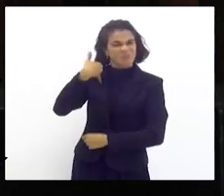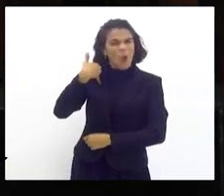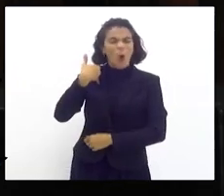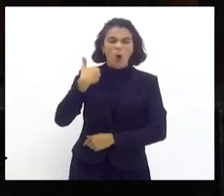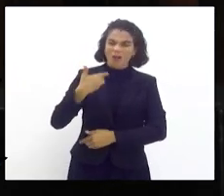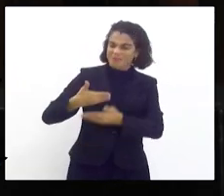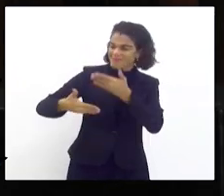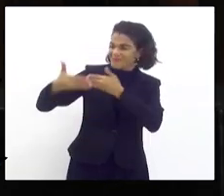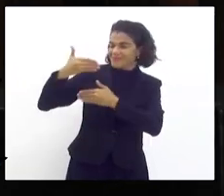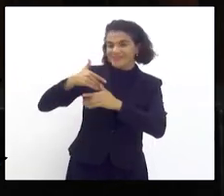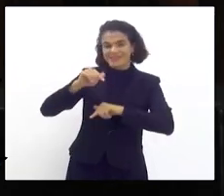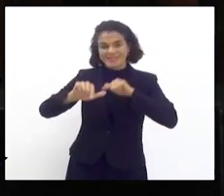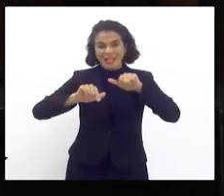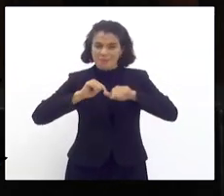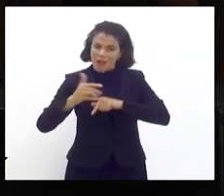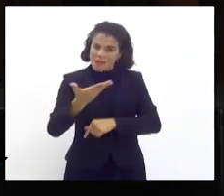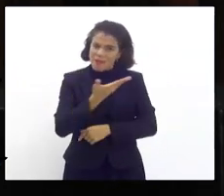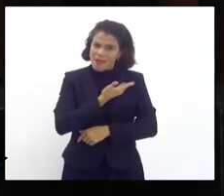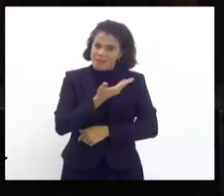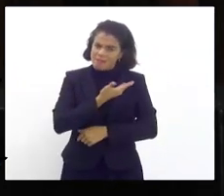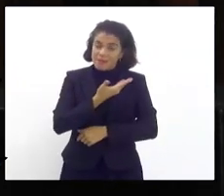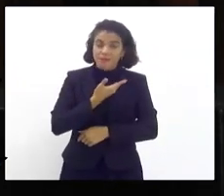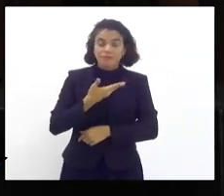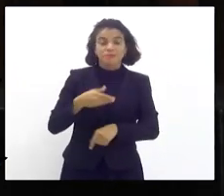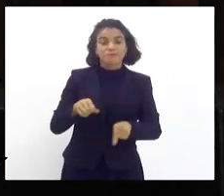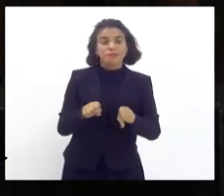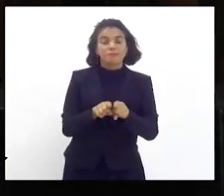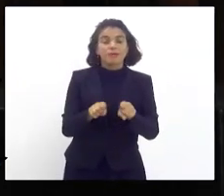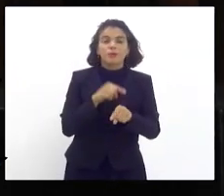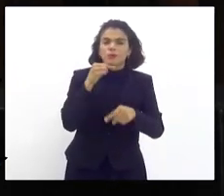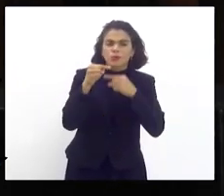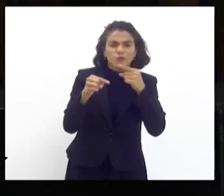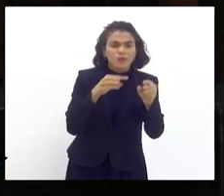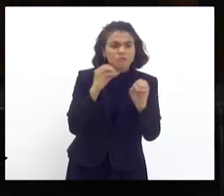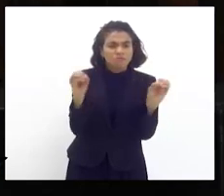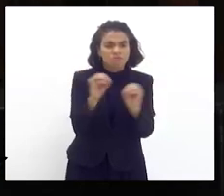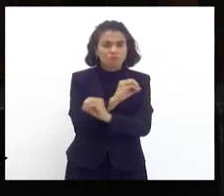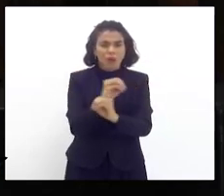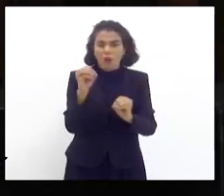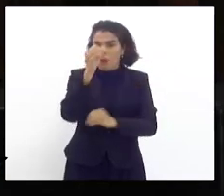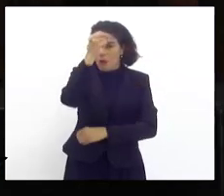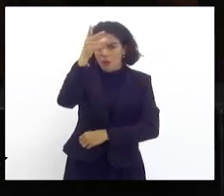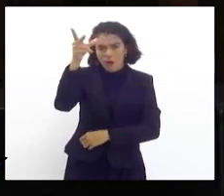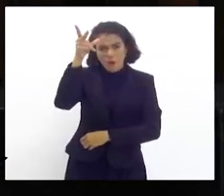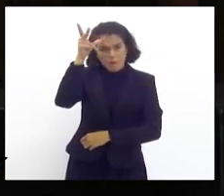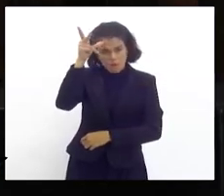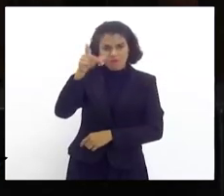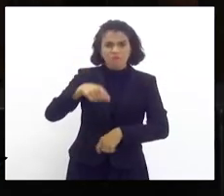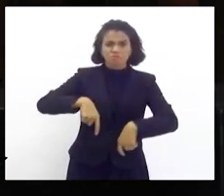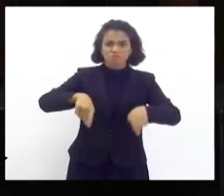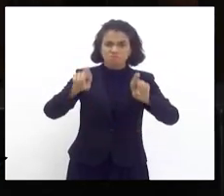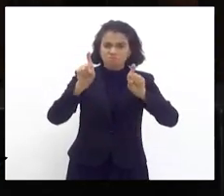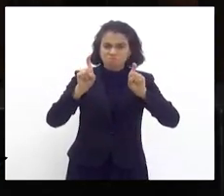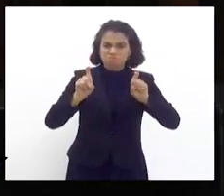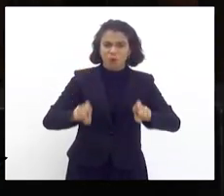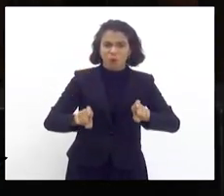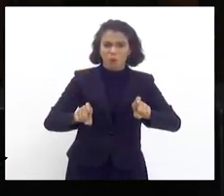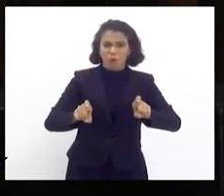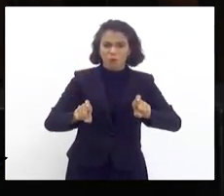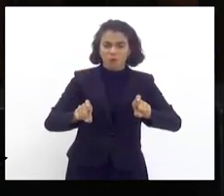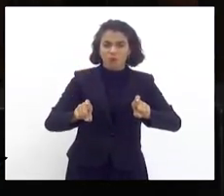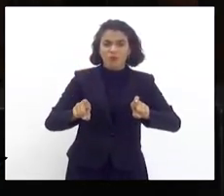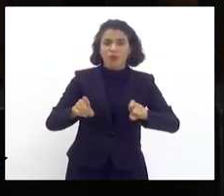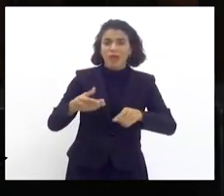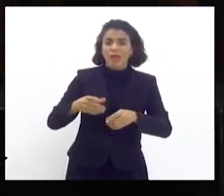podido trabalhar junto e ser amigo e sem dúvida nenhuma. É um prefeito que pegou o mandato tampão, veio logo a seguir de um prefeito